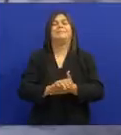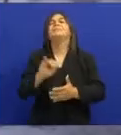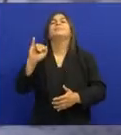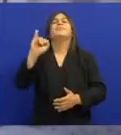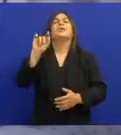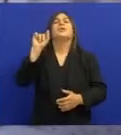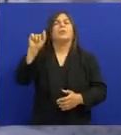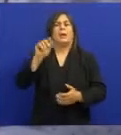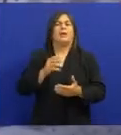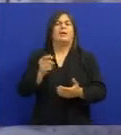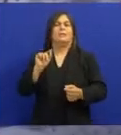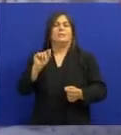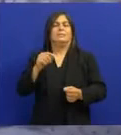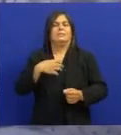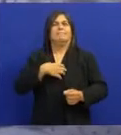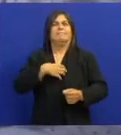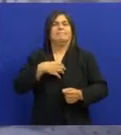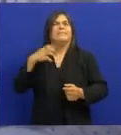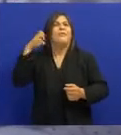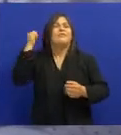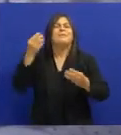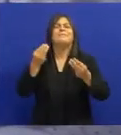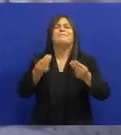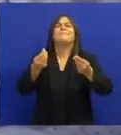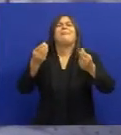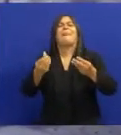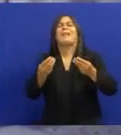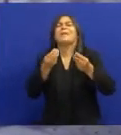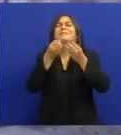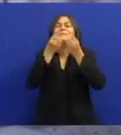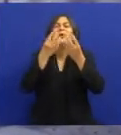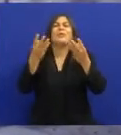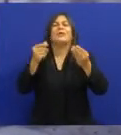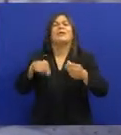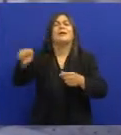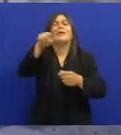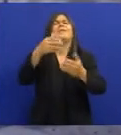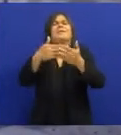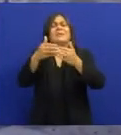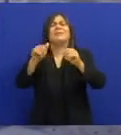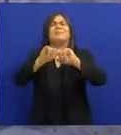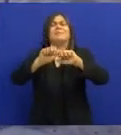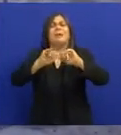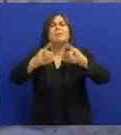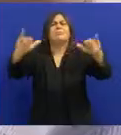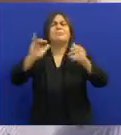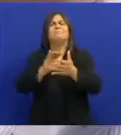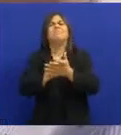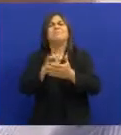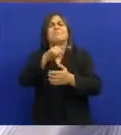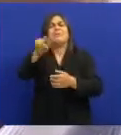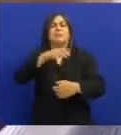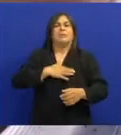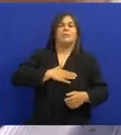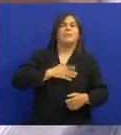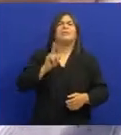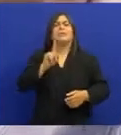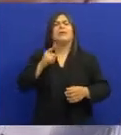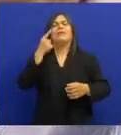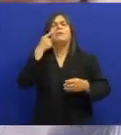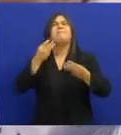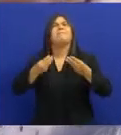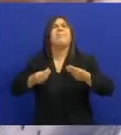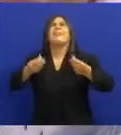Mas é importante ouvir Jackson do Pandera É uma delícia Eu recomendo isso a todo mundo Independentemente de você